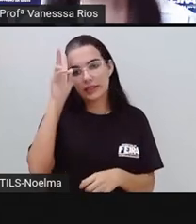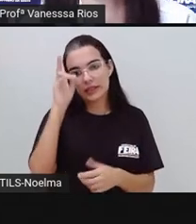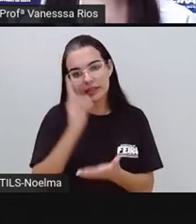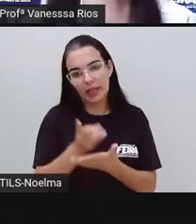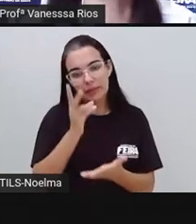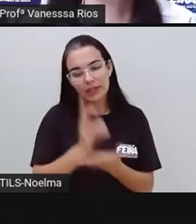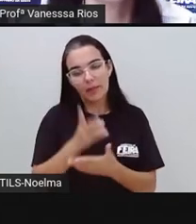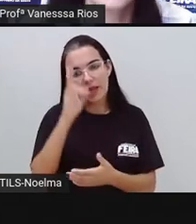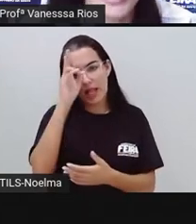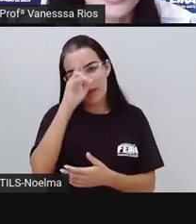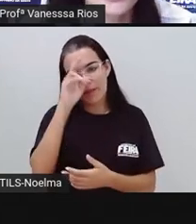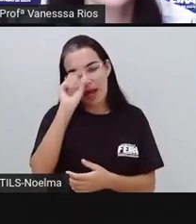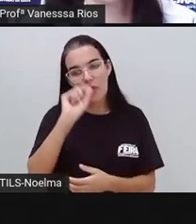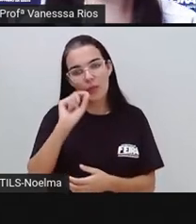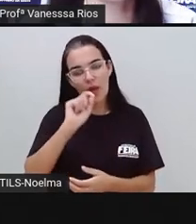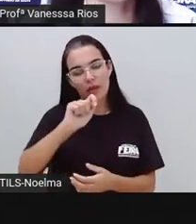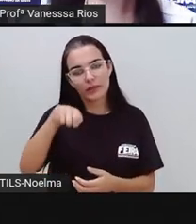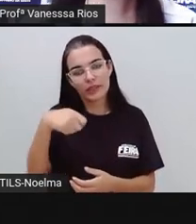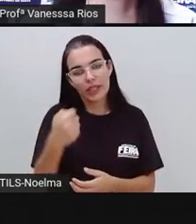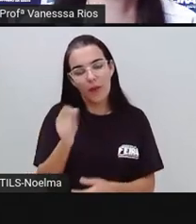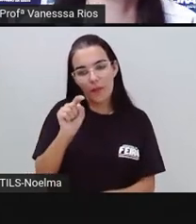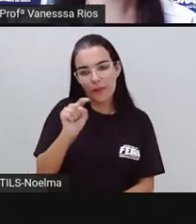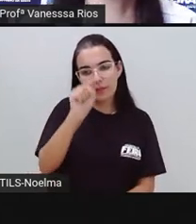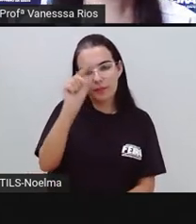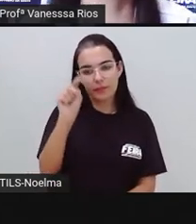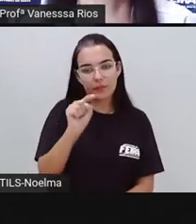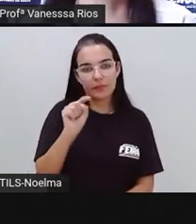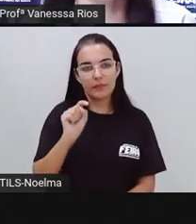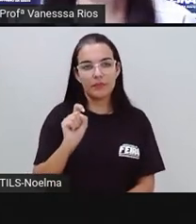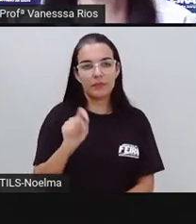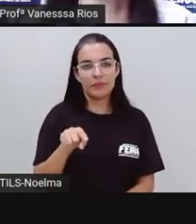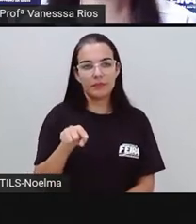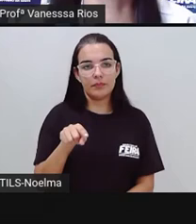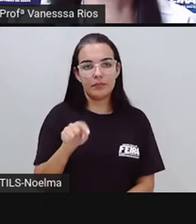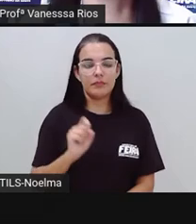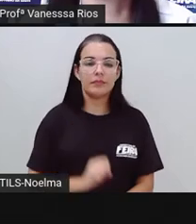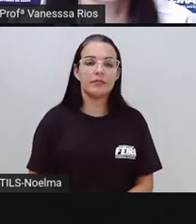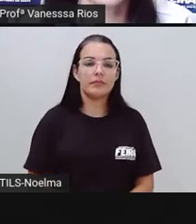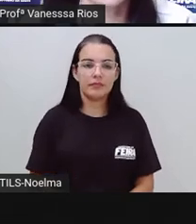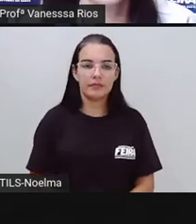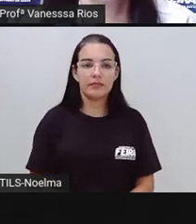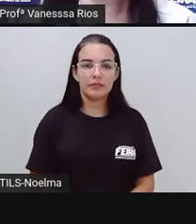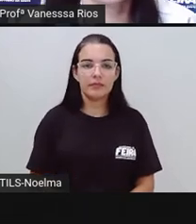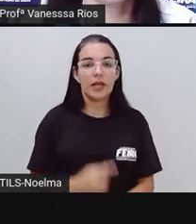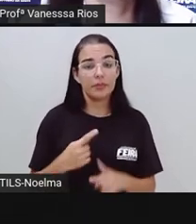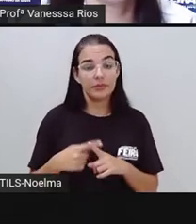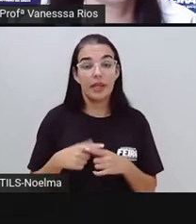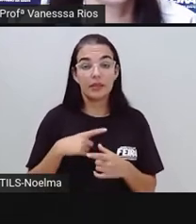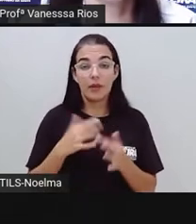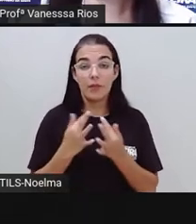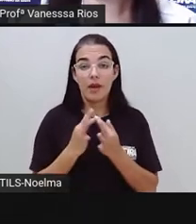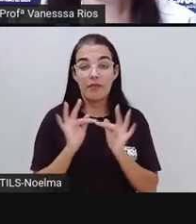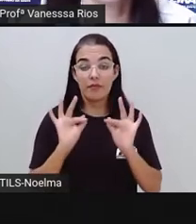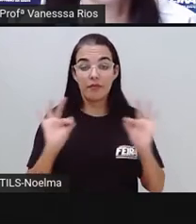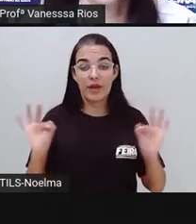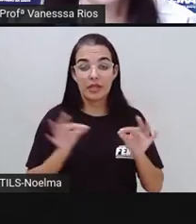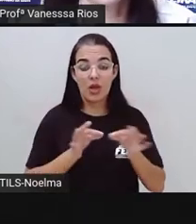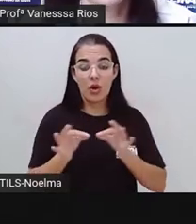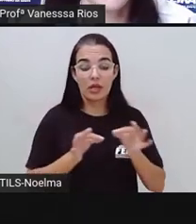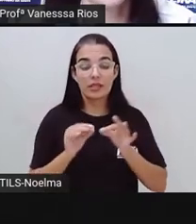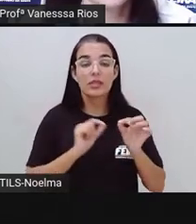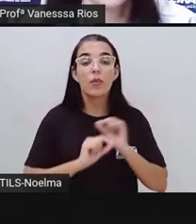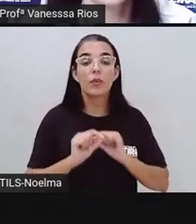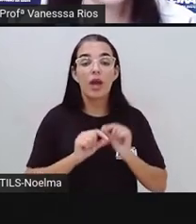como perguntas. Já que esse tipo de frase se constitui na organização